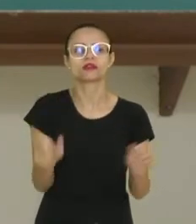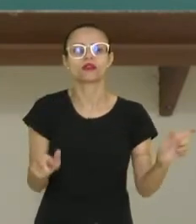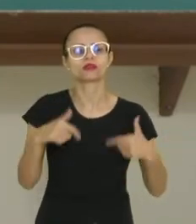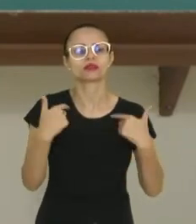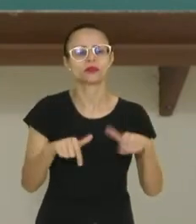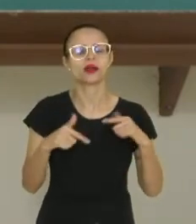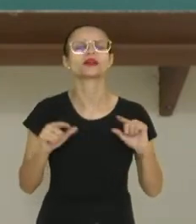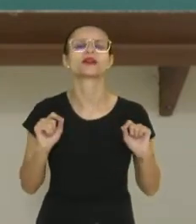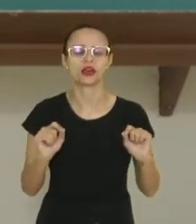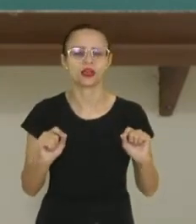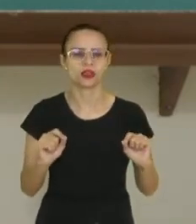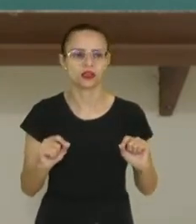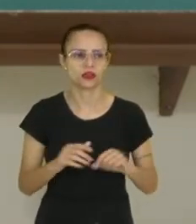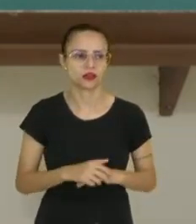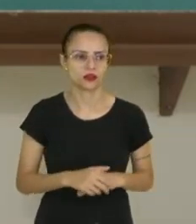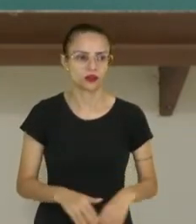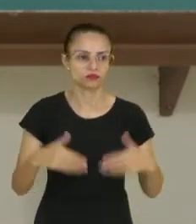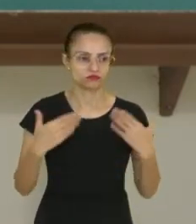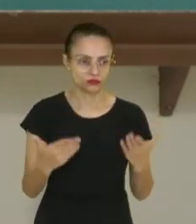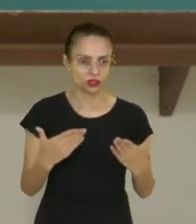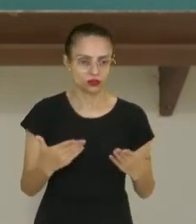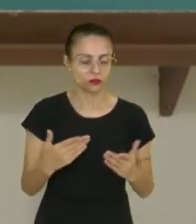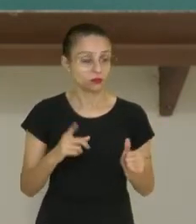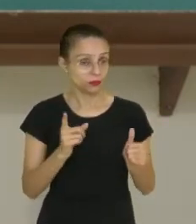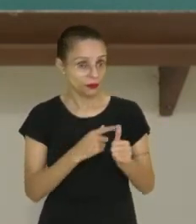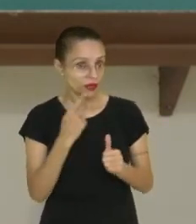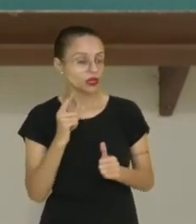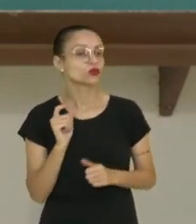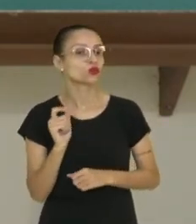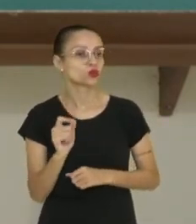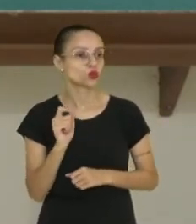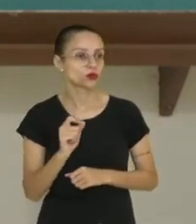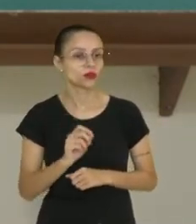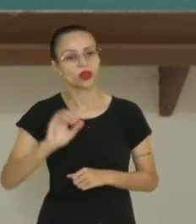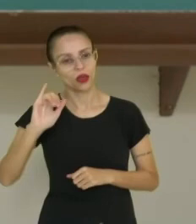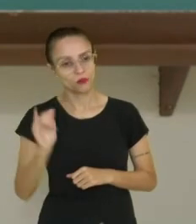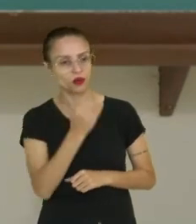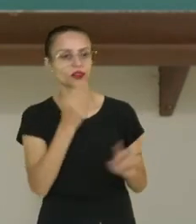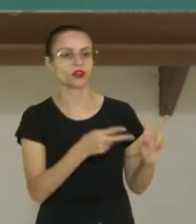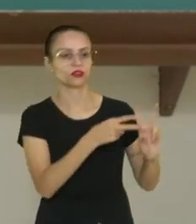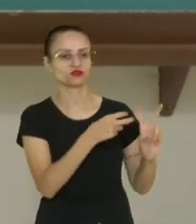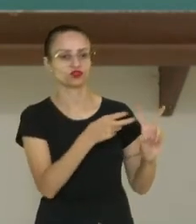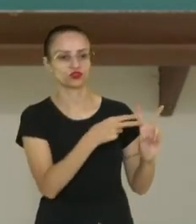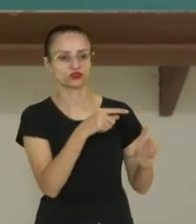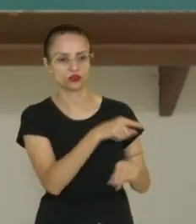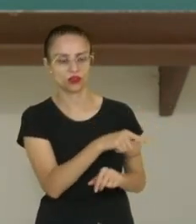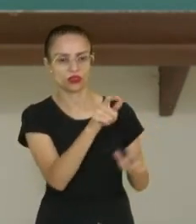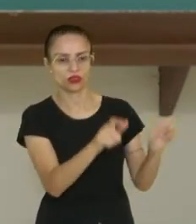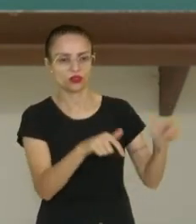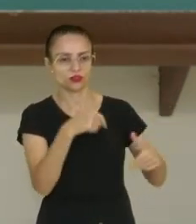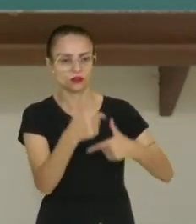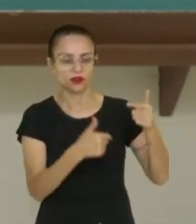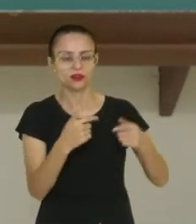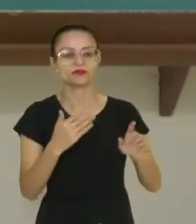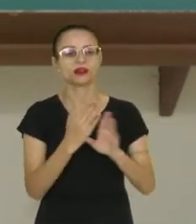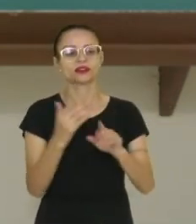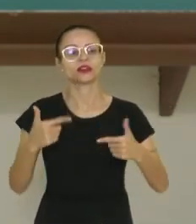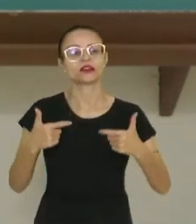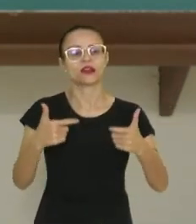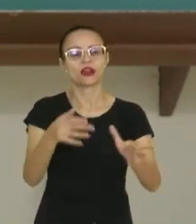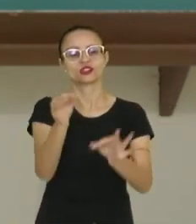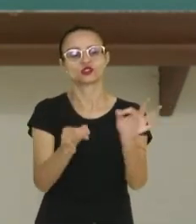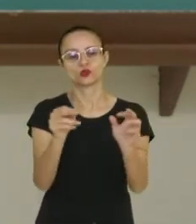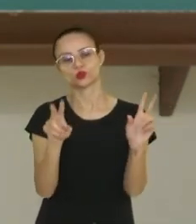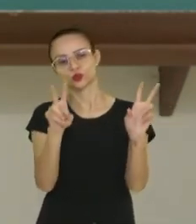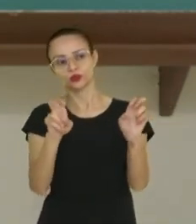obra utilizada? Então, no primeiro momento, usaram a mão de obra indígena, através das guerras justas, né?